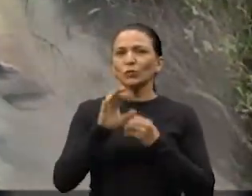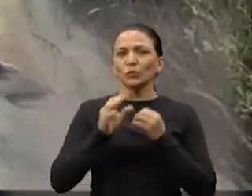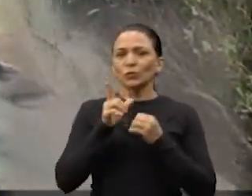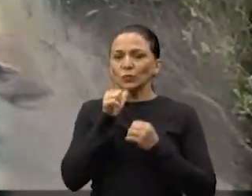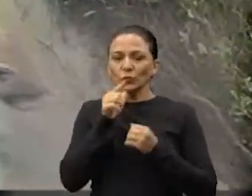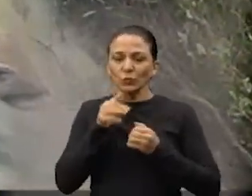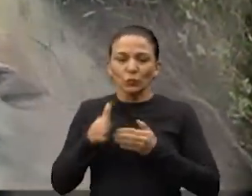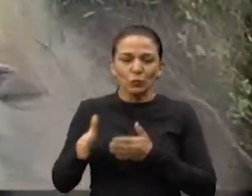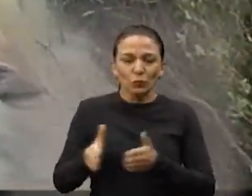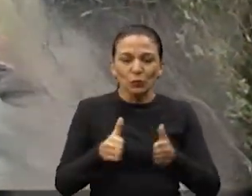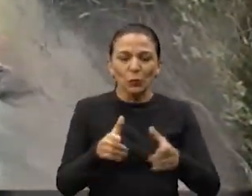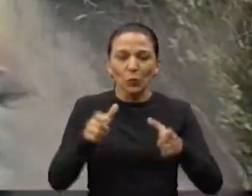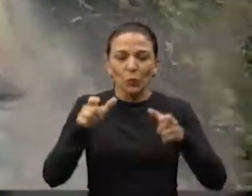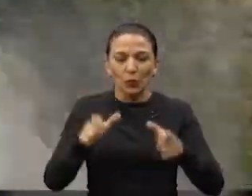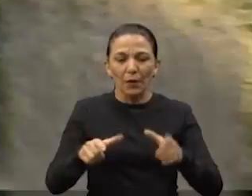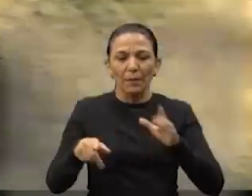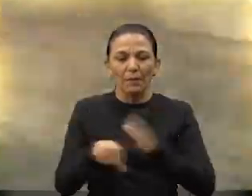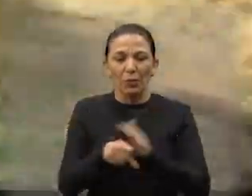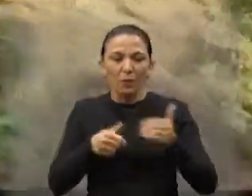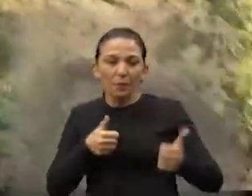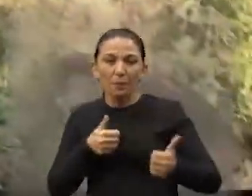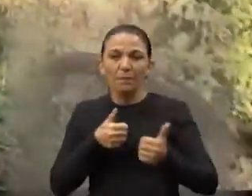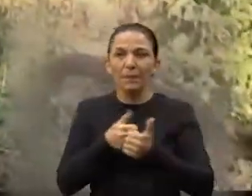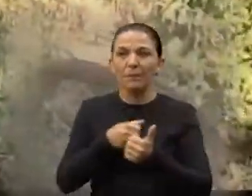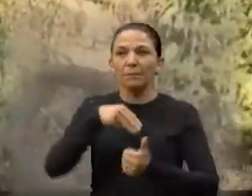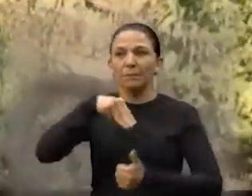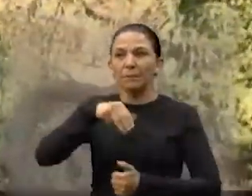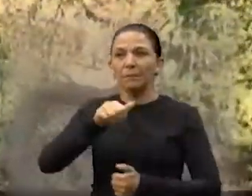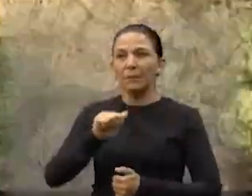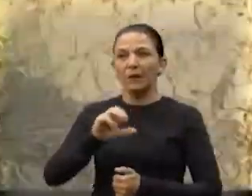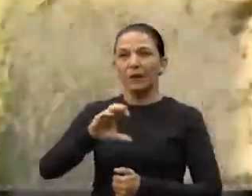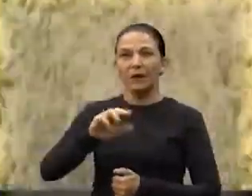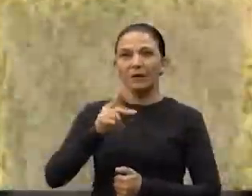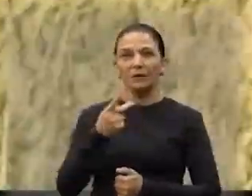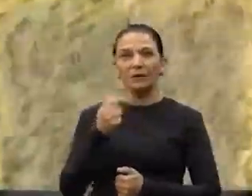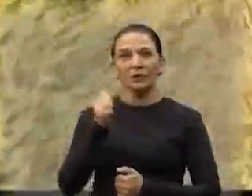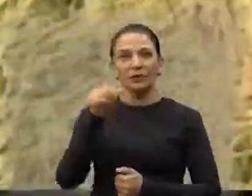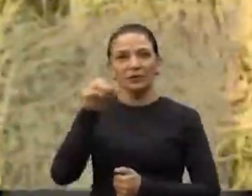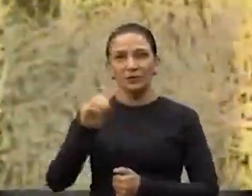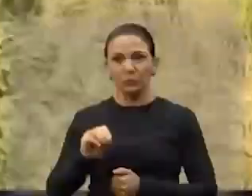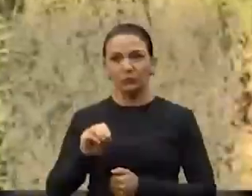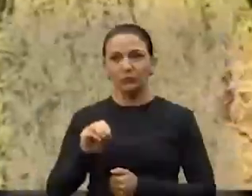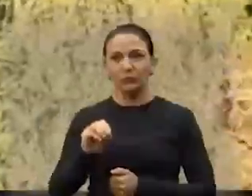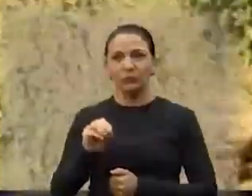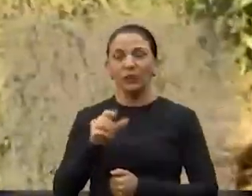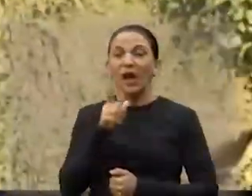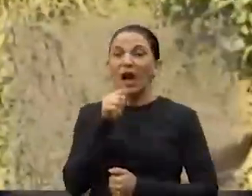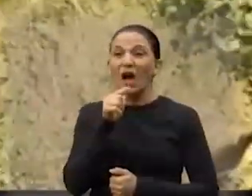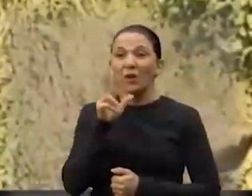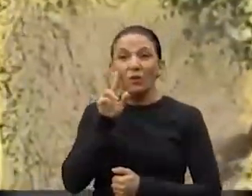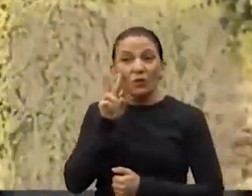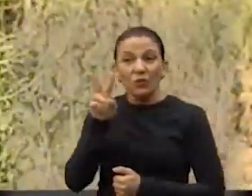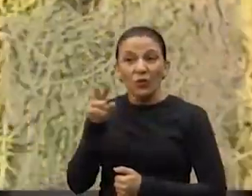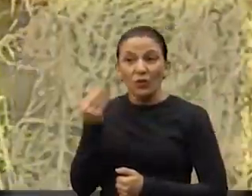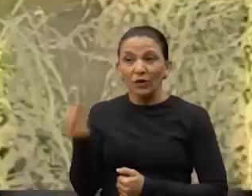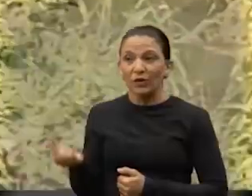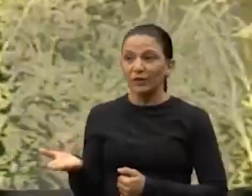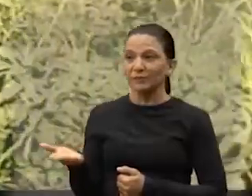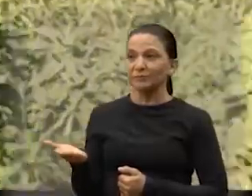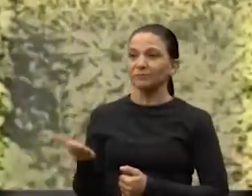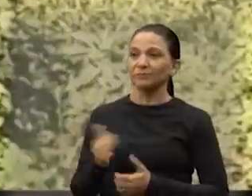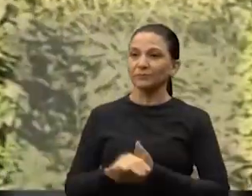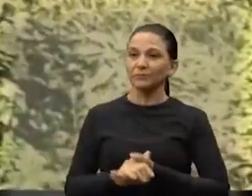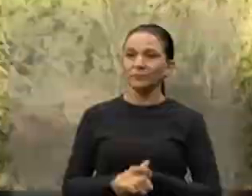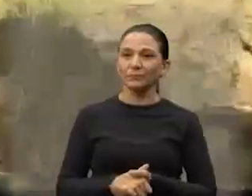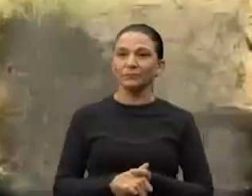Aqui nessa região dos Machados. Dá uma olhada, o rio, ele vem de lá, ó. Tá vendo? Olha a água como está lá, limpinha. Aí